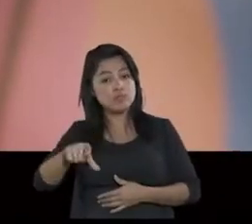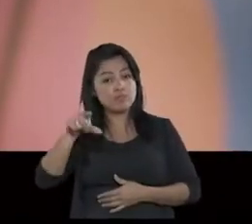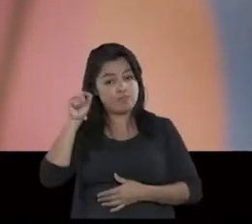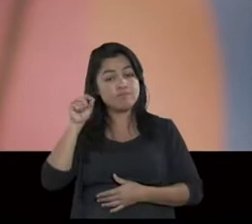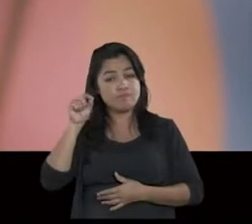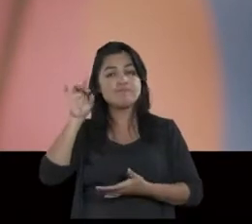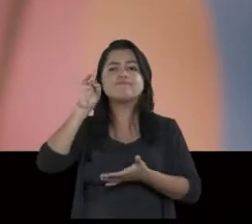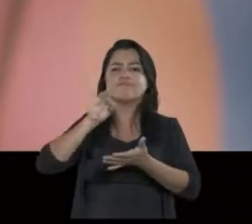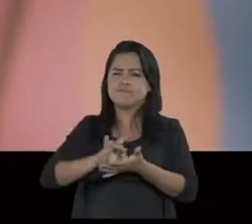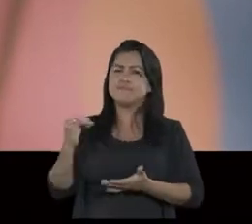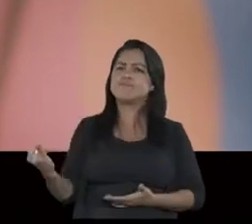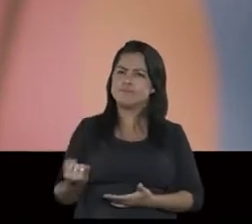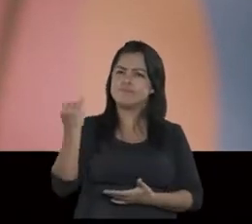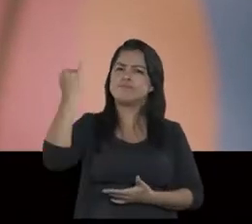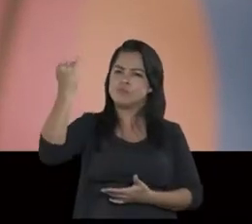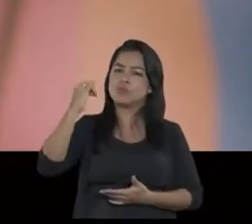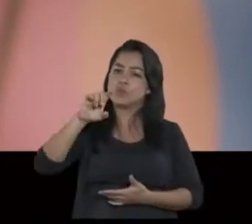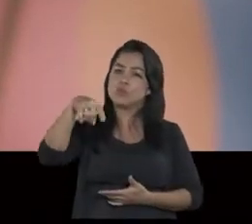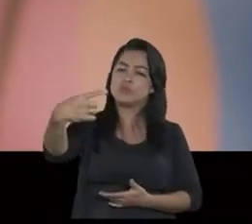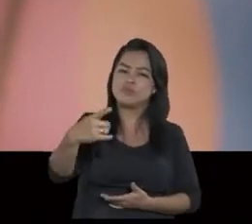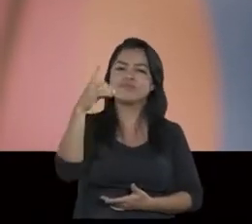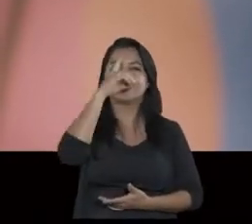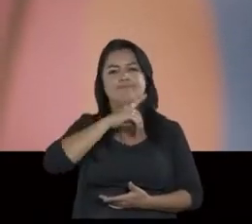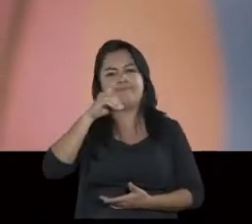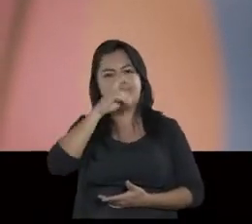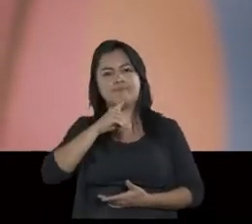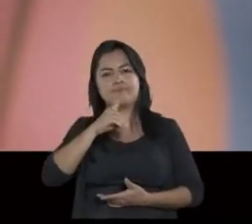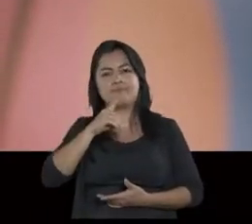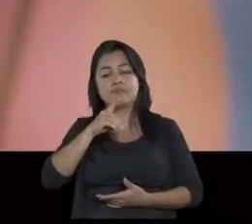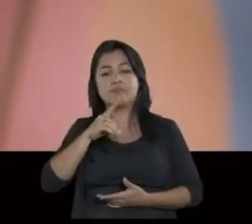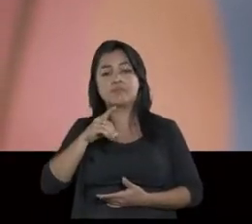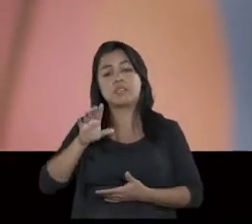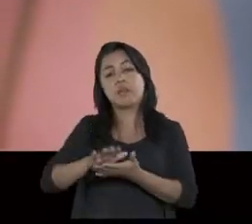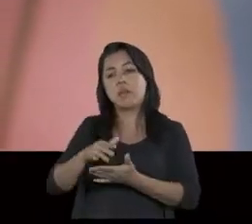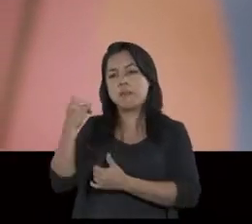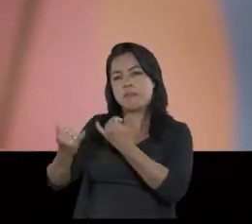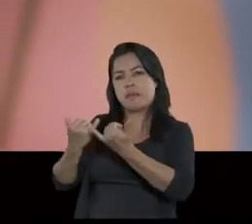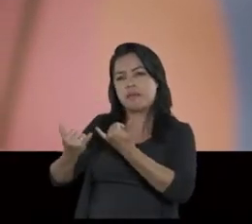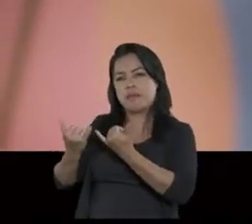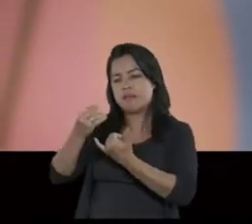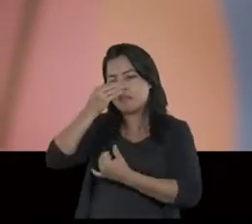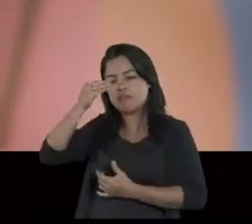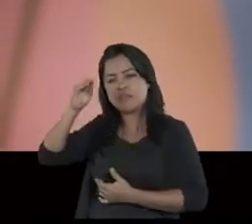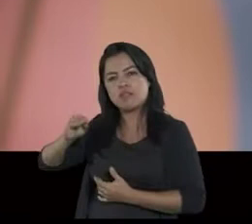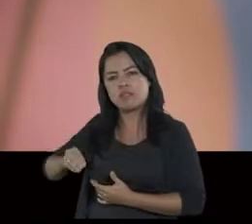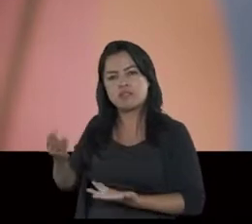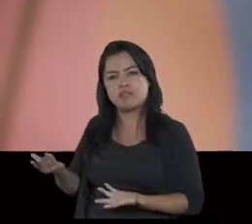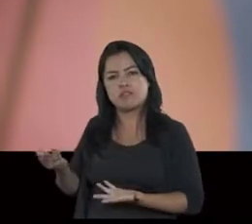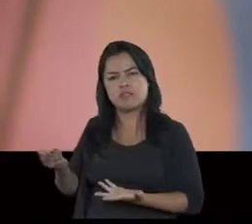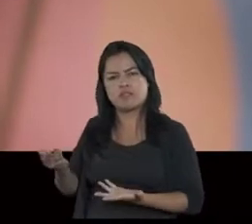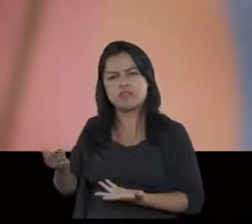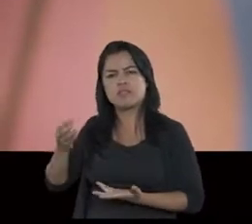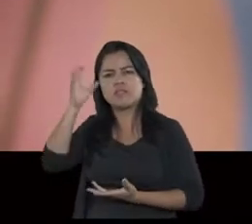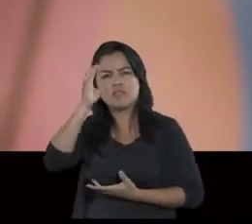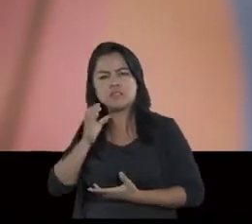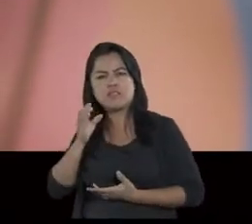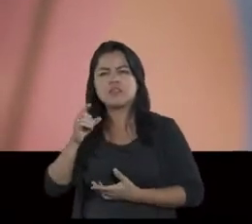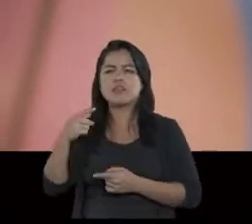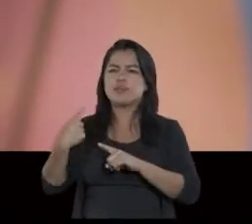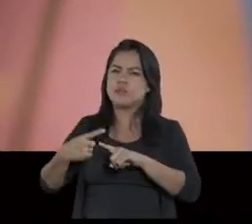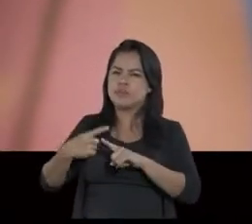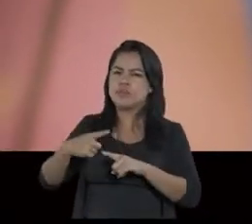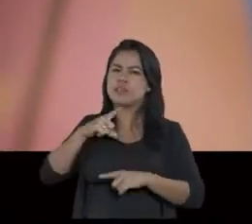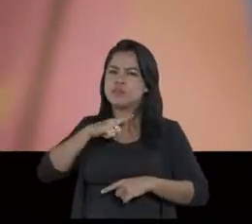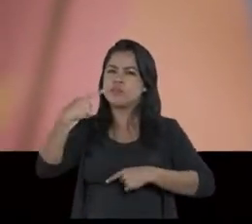escolha muito importante para fazer no próximo domingo. Arriscar tudo o que foi feito pelo Clássico, com políticos que se